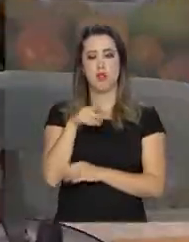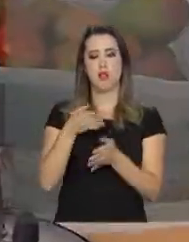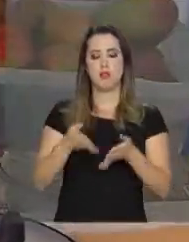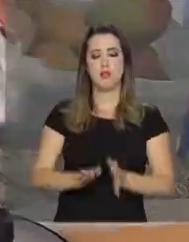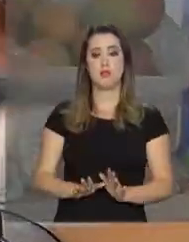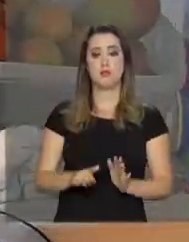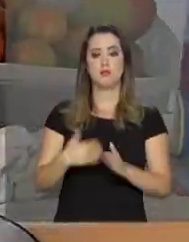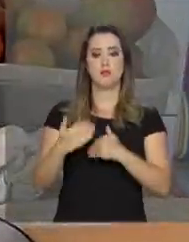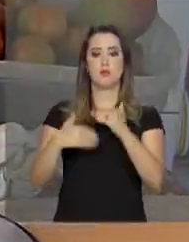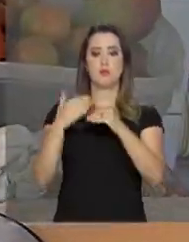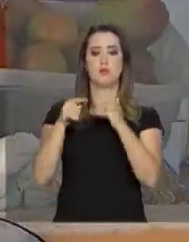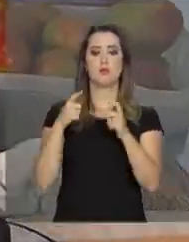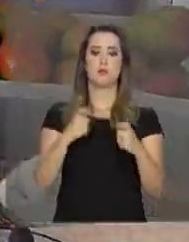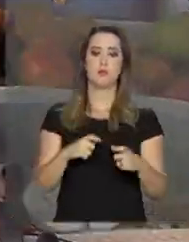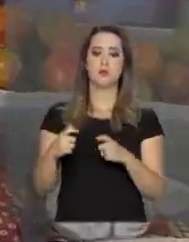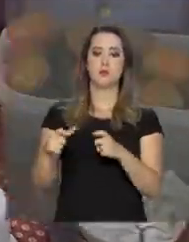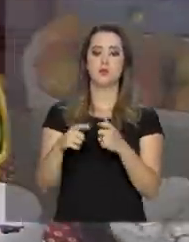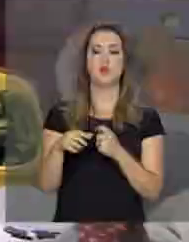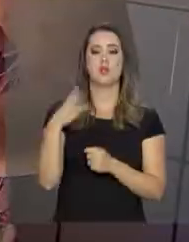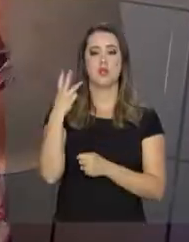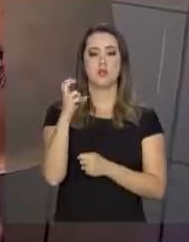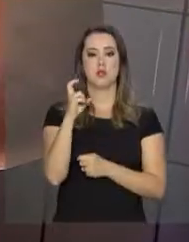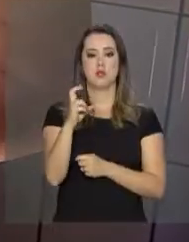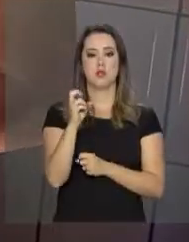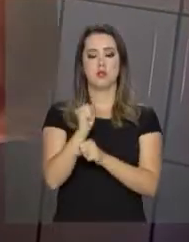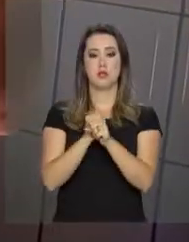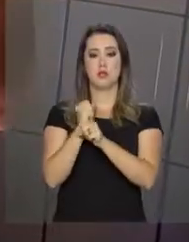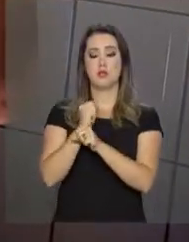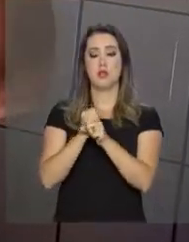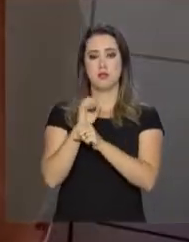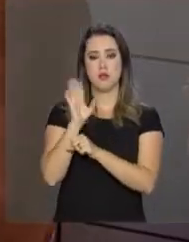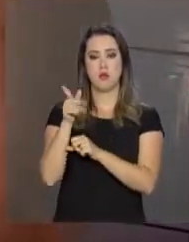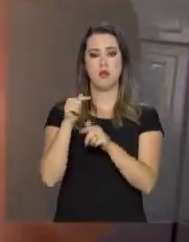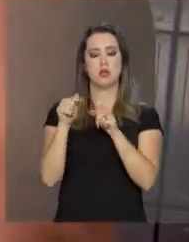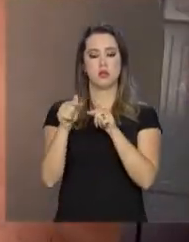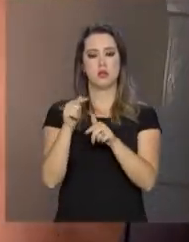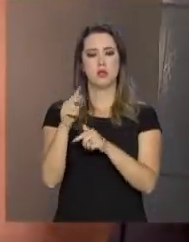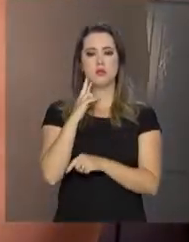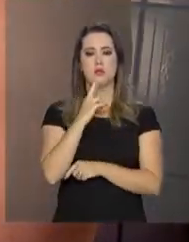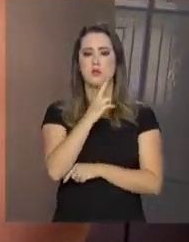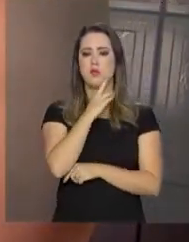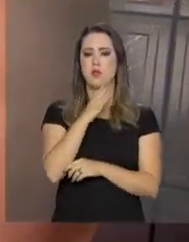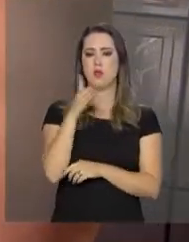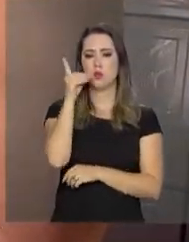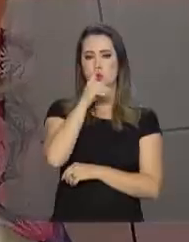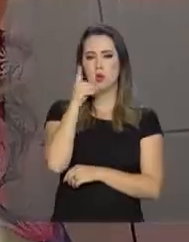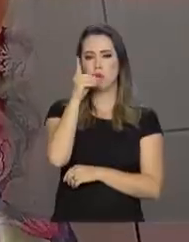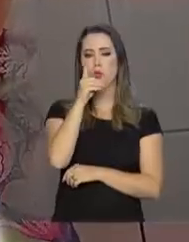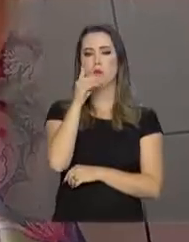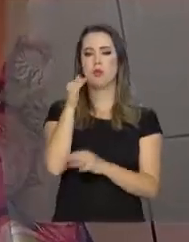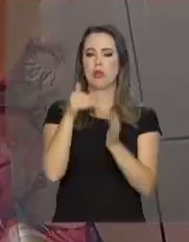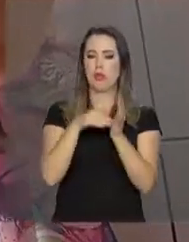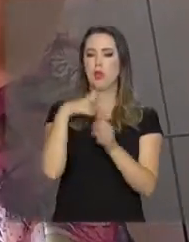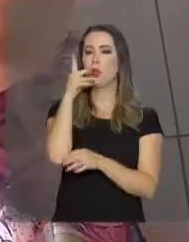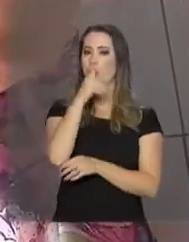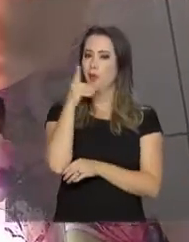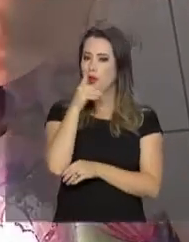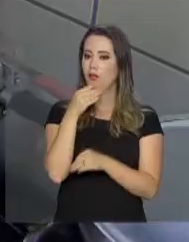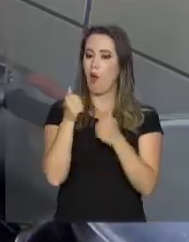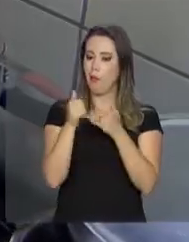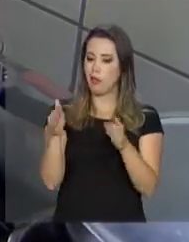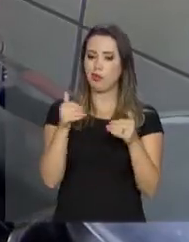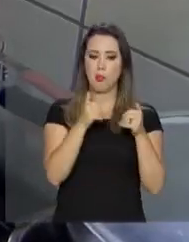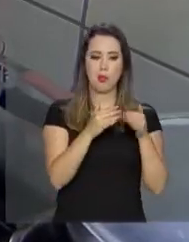nasceu e cresceu na região e, há 35 anos, tem um estabelecimento na cidade que abre de domingo a domingo. E, segundo ela,